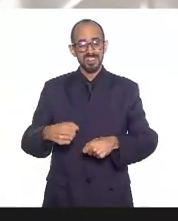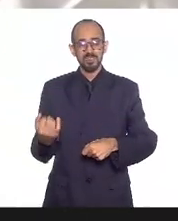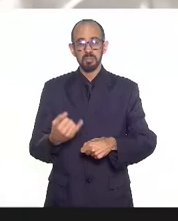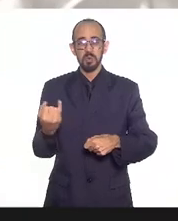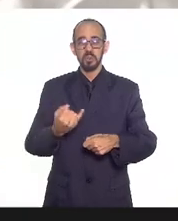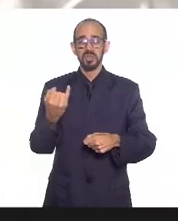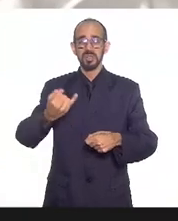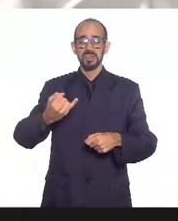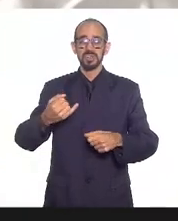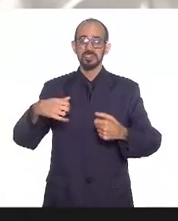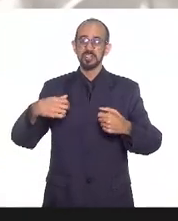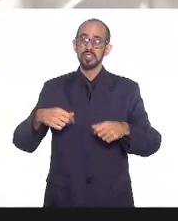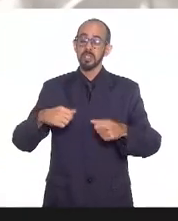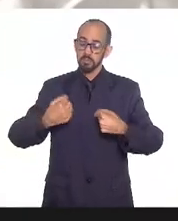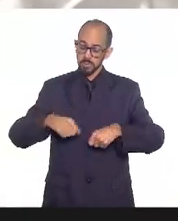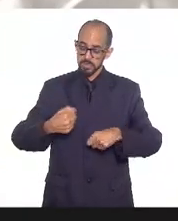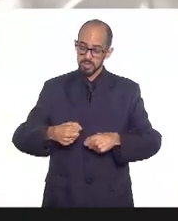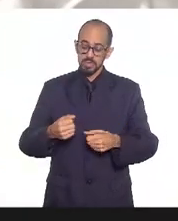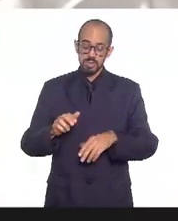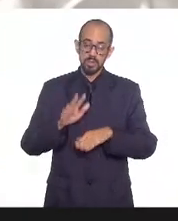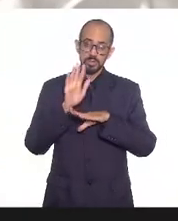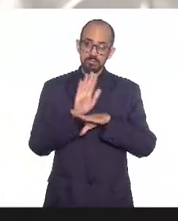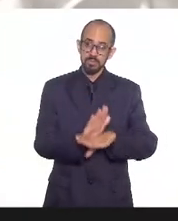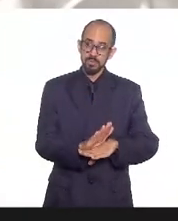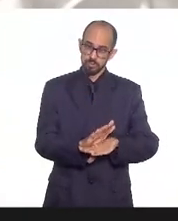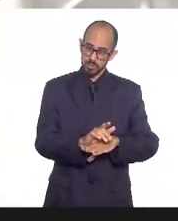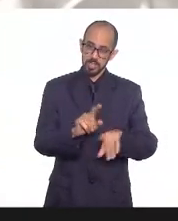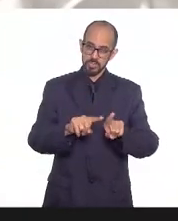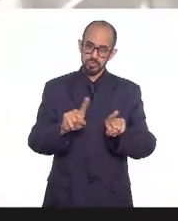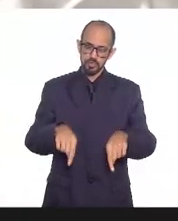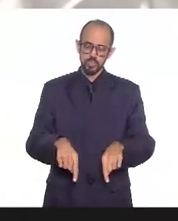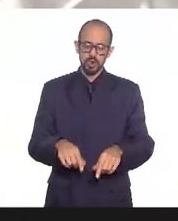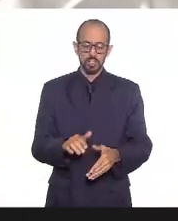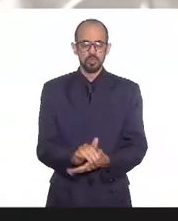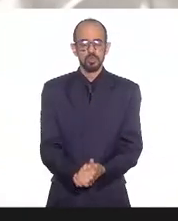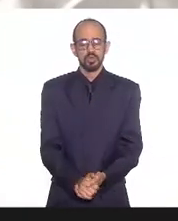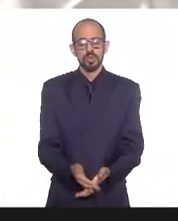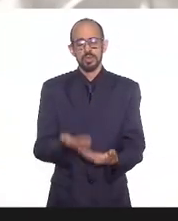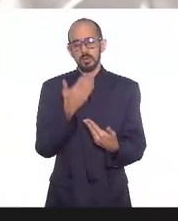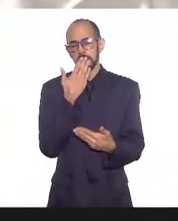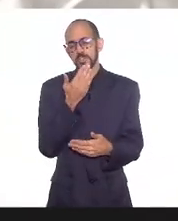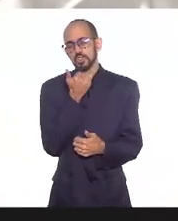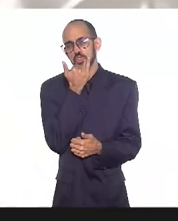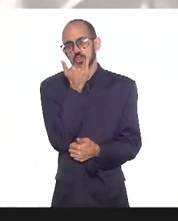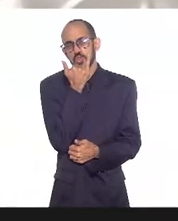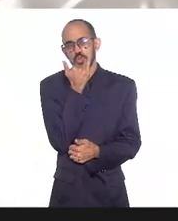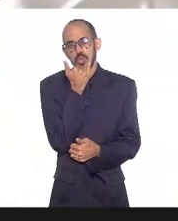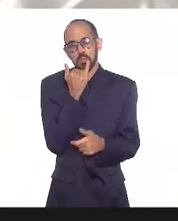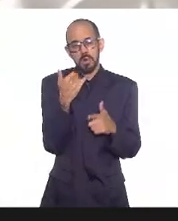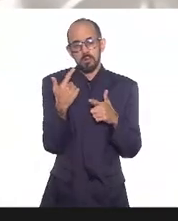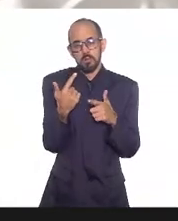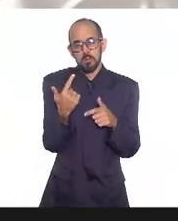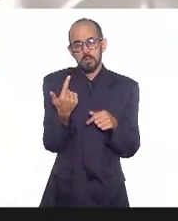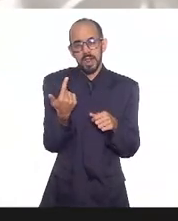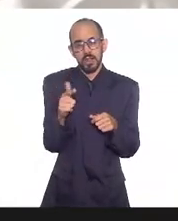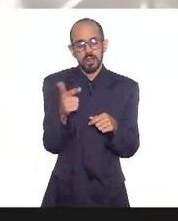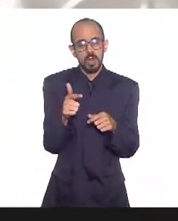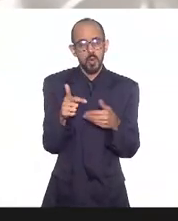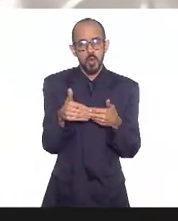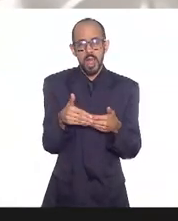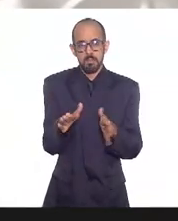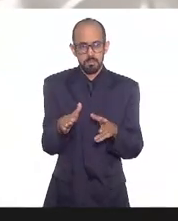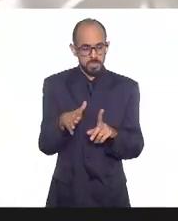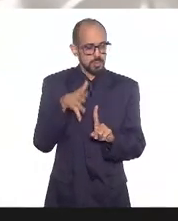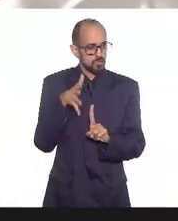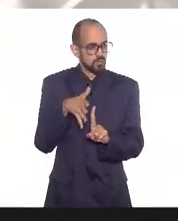necessária para esses trabalhadores eu quero pedir desculpas por não abrir a fala para outras